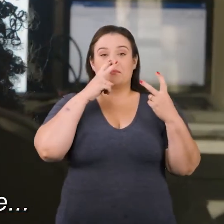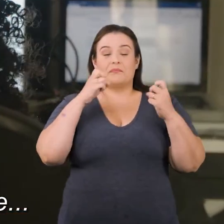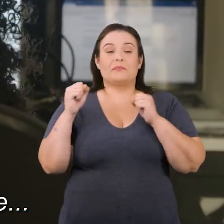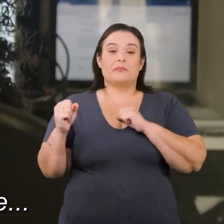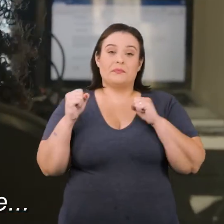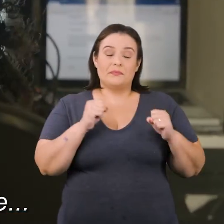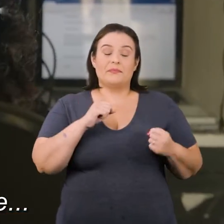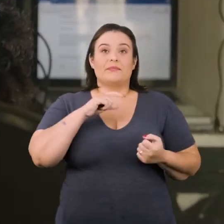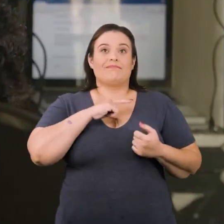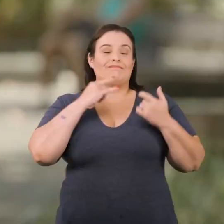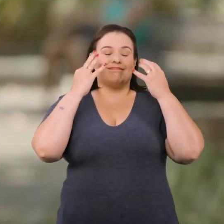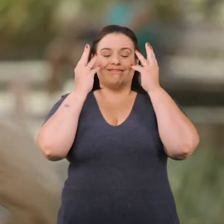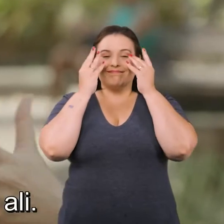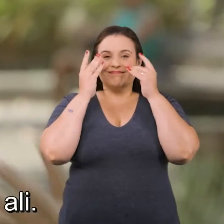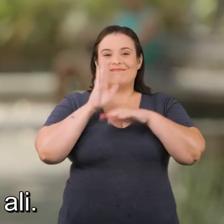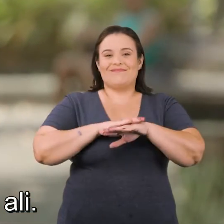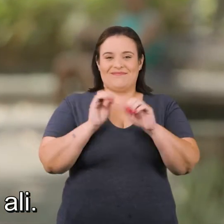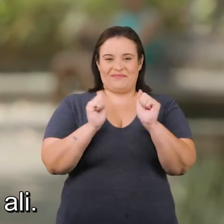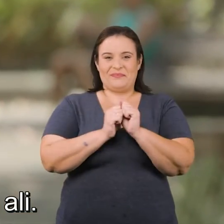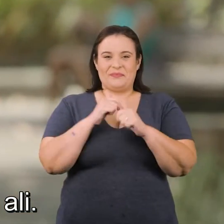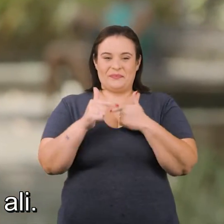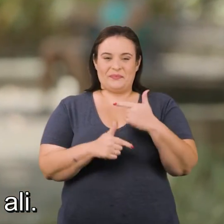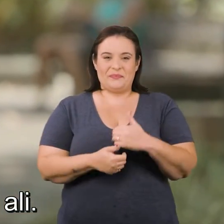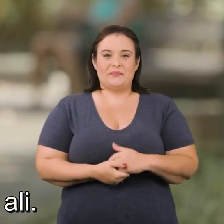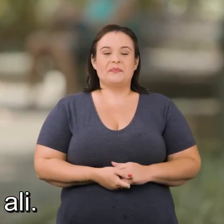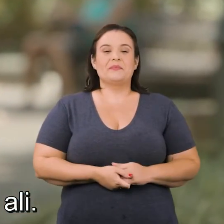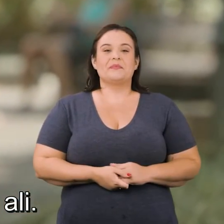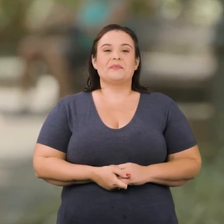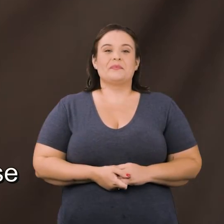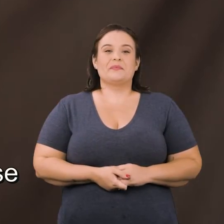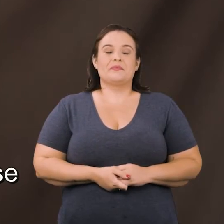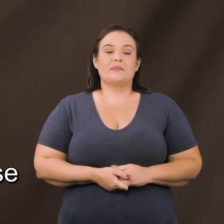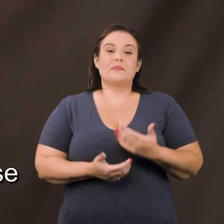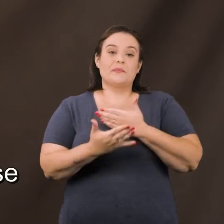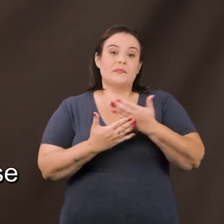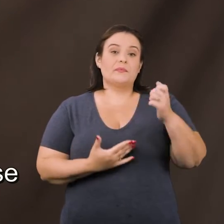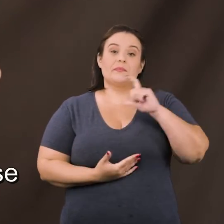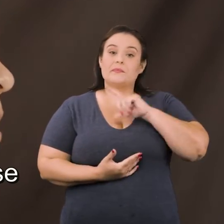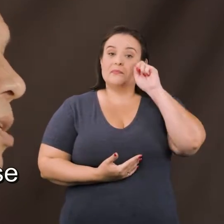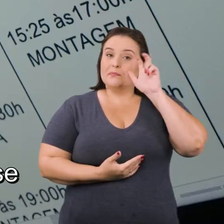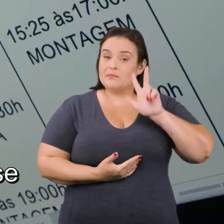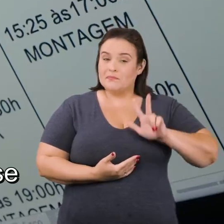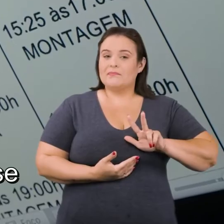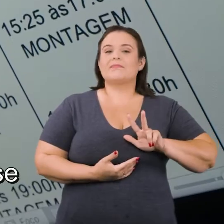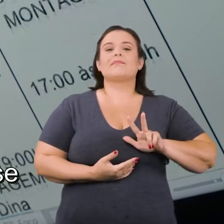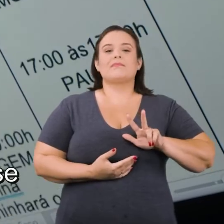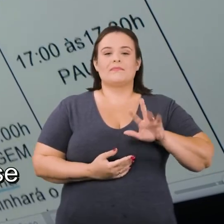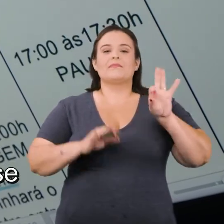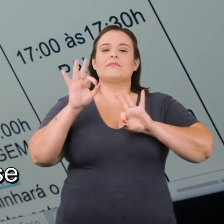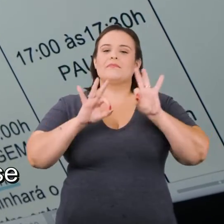potência ali e tem o brilho no olho do estar fazendo junto aquilo ali. Comecei a gerar uma expertise nesse